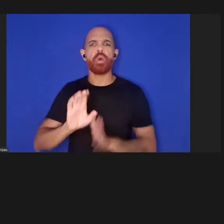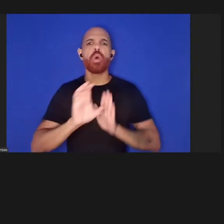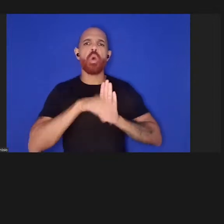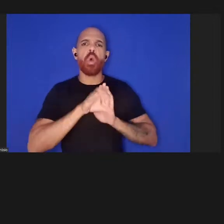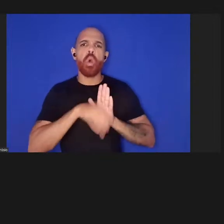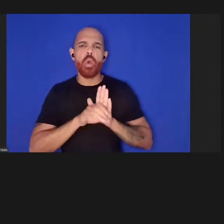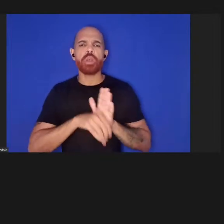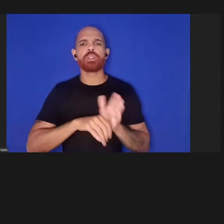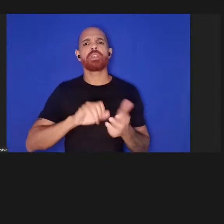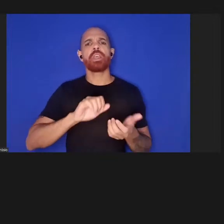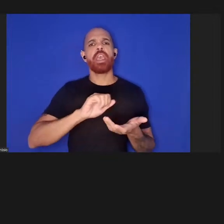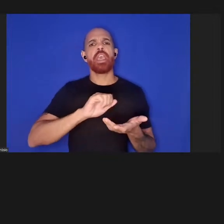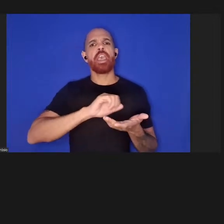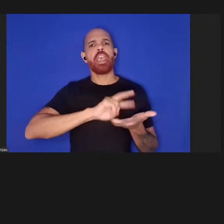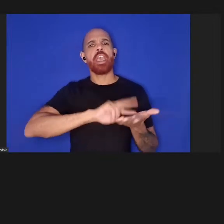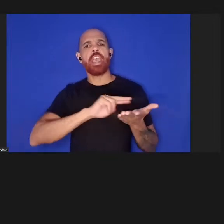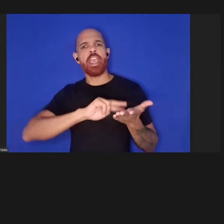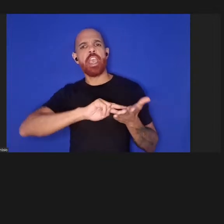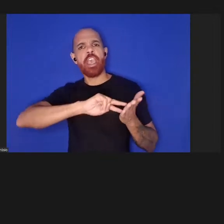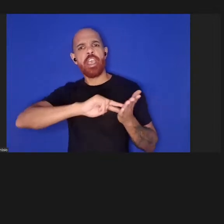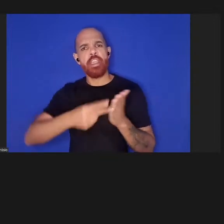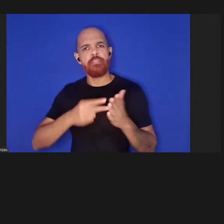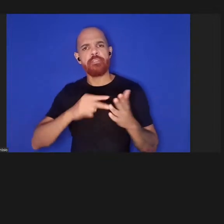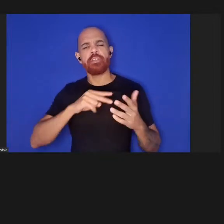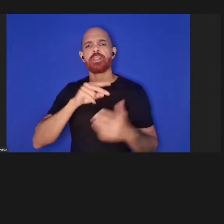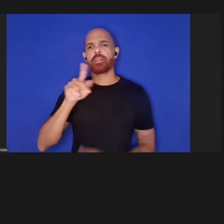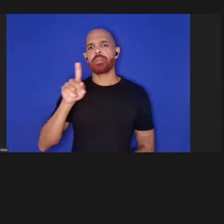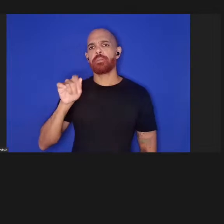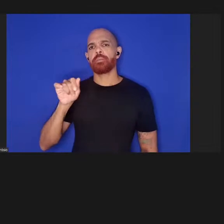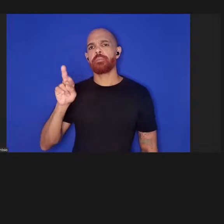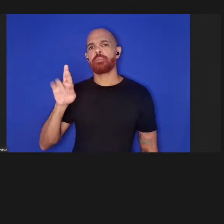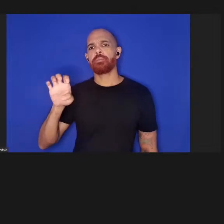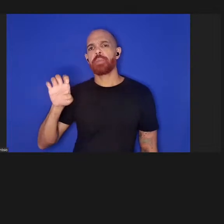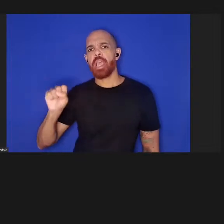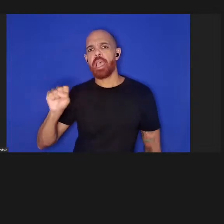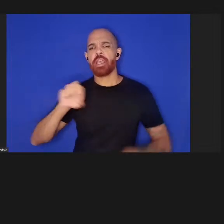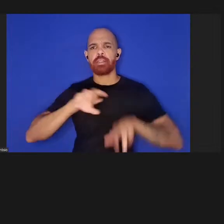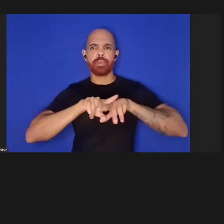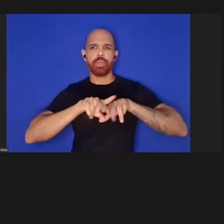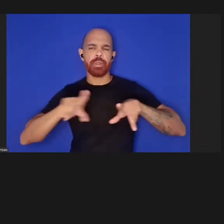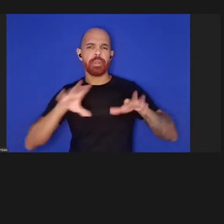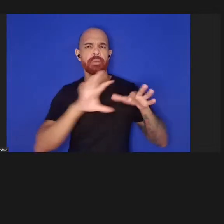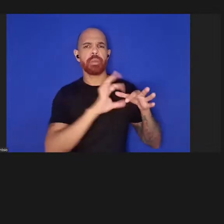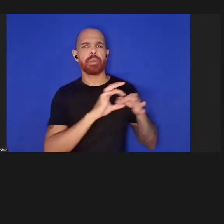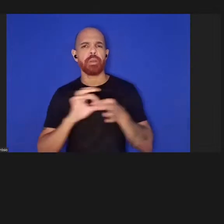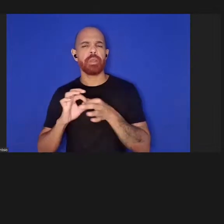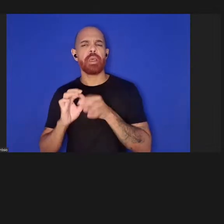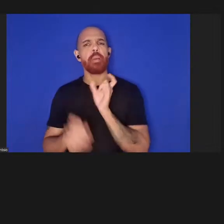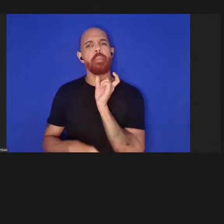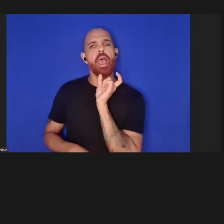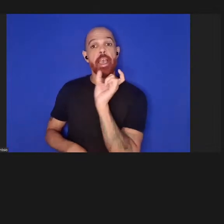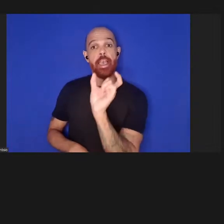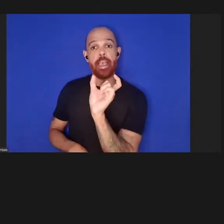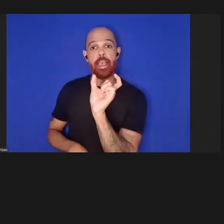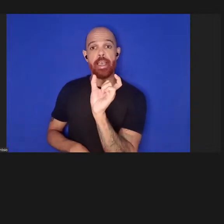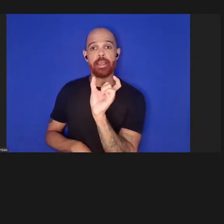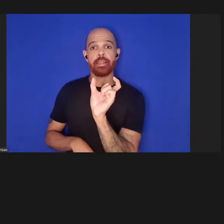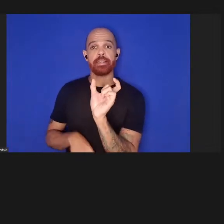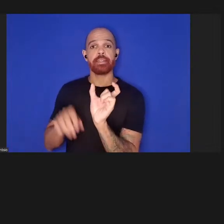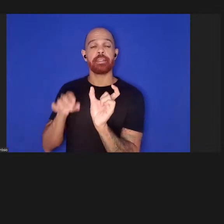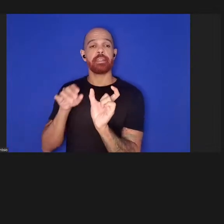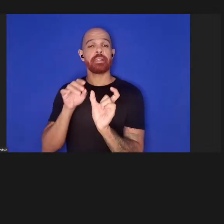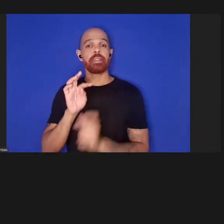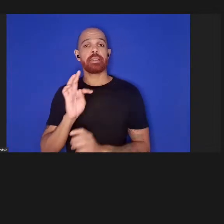pares e a terminologia técnica e científica